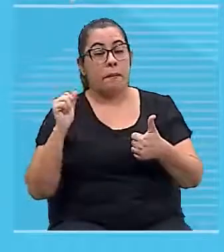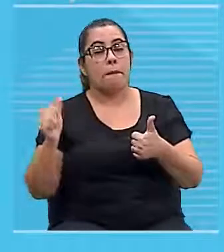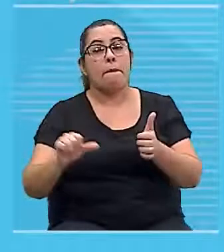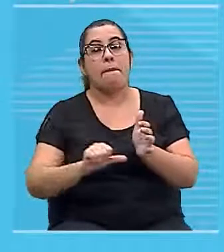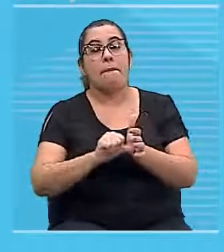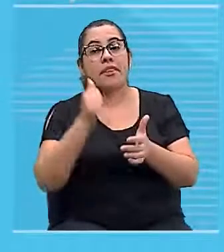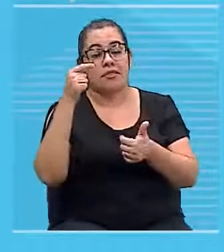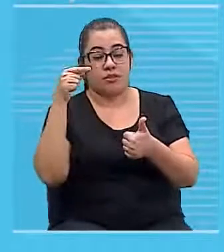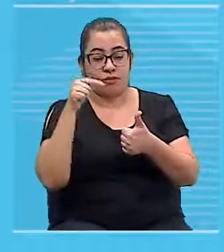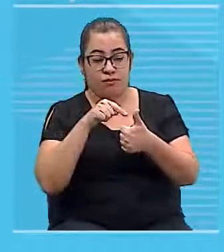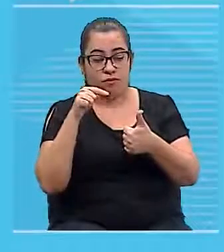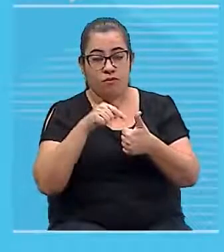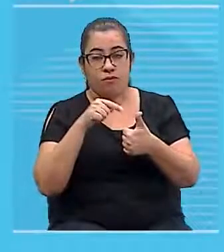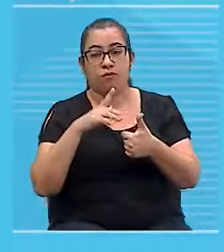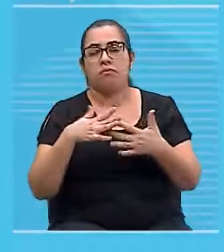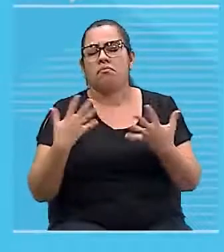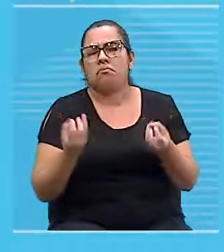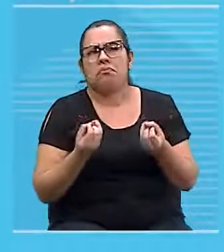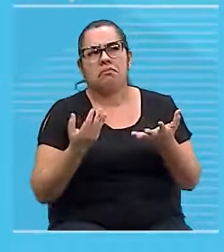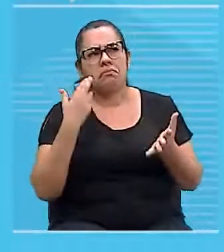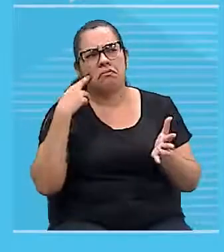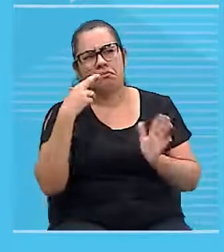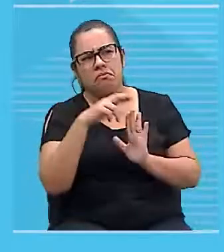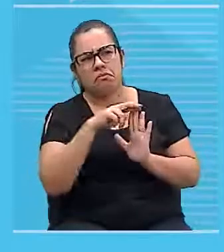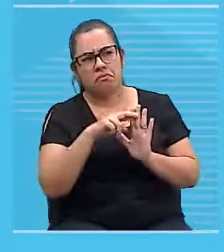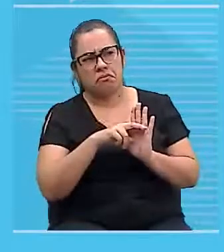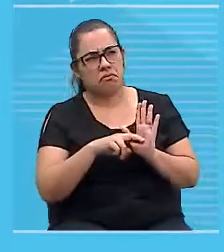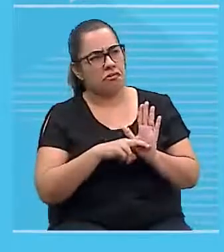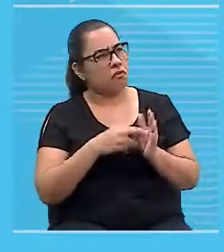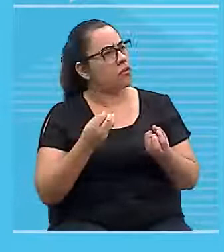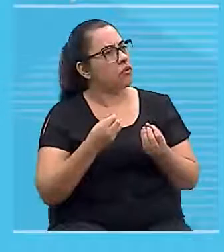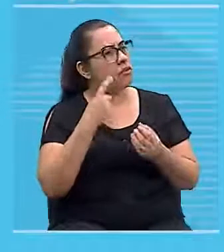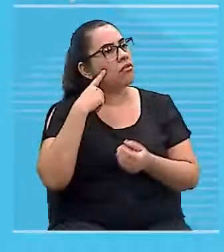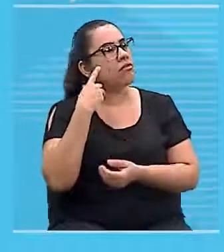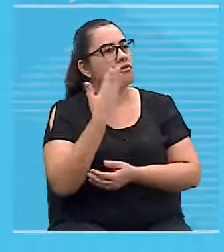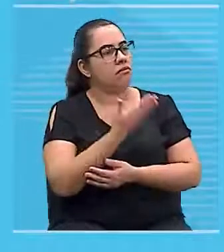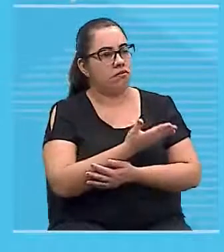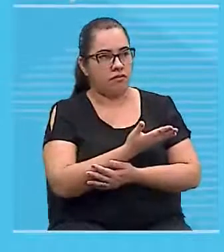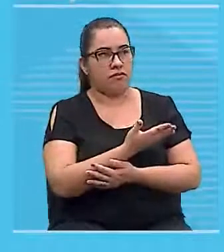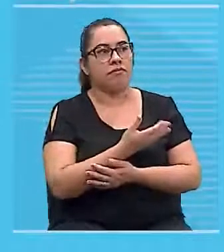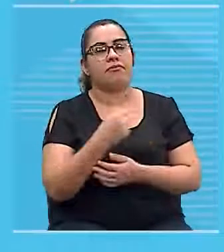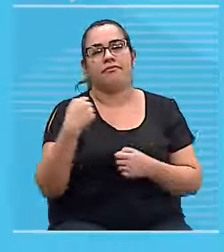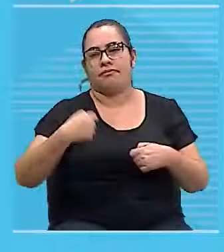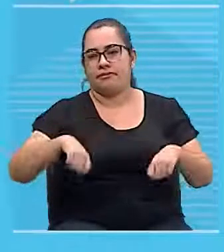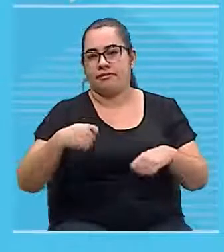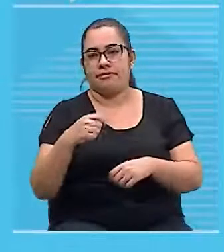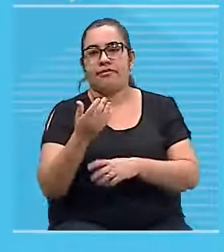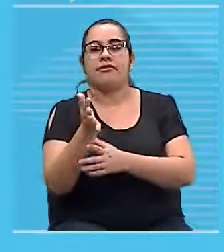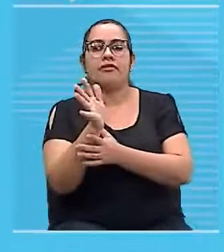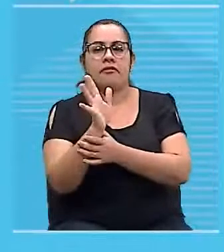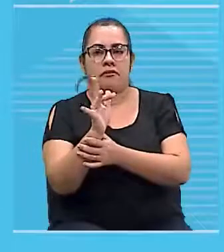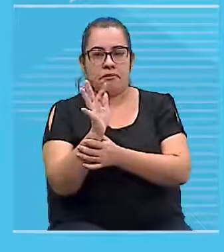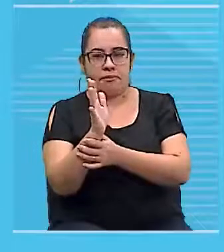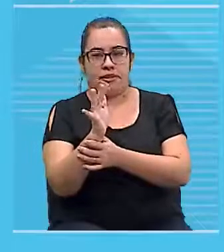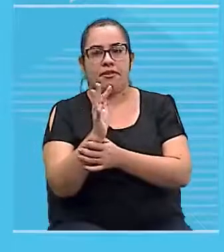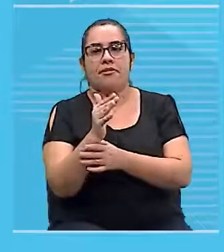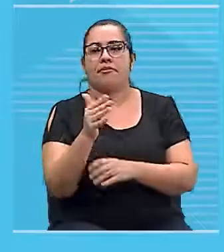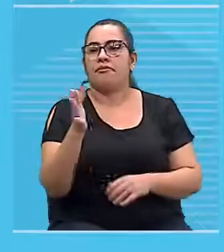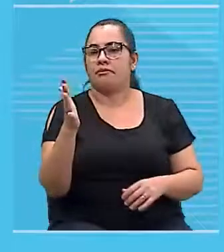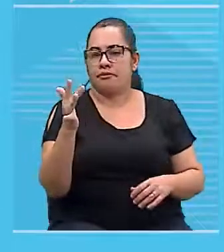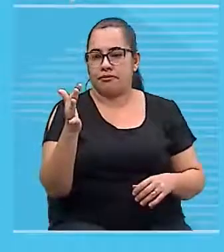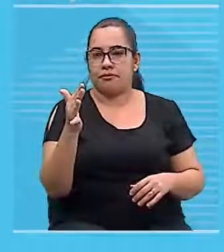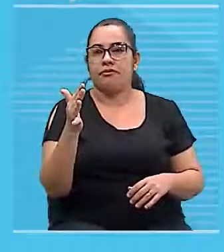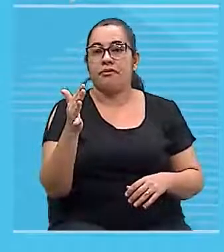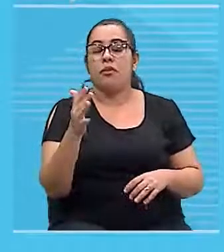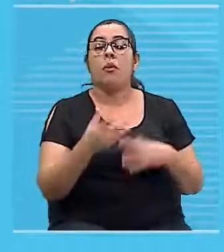E como é que essa regra eu posso utilizá-la? Primeiro, tenho que usar a mão direita, nome